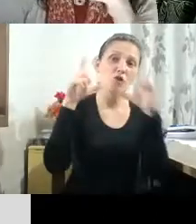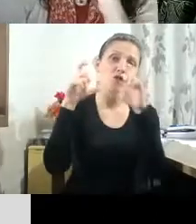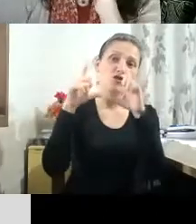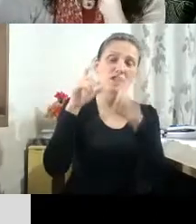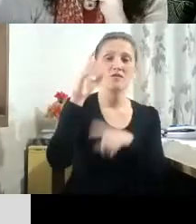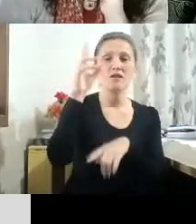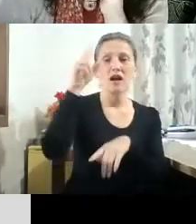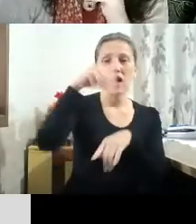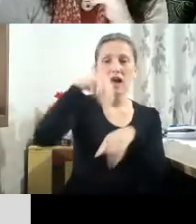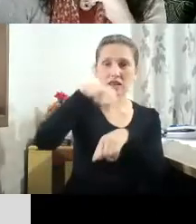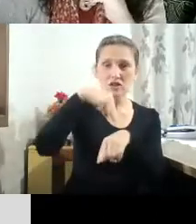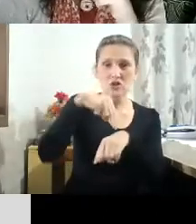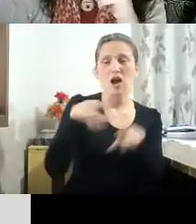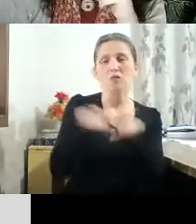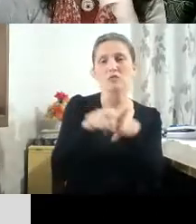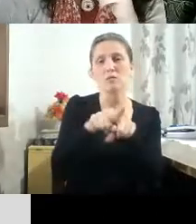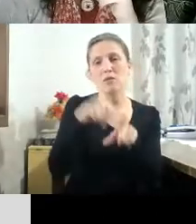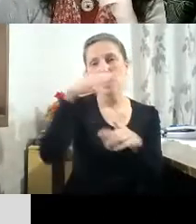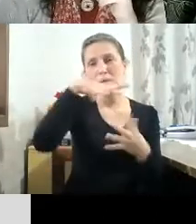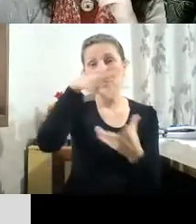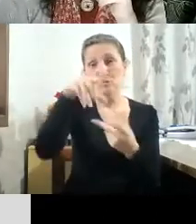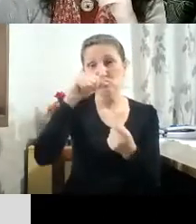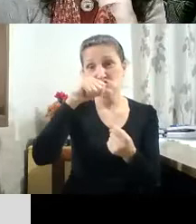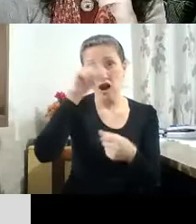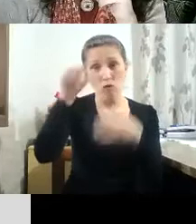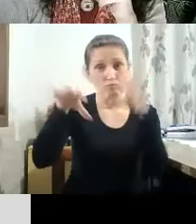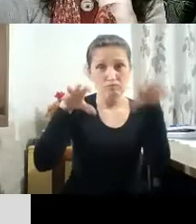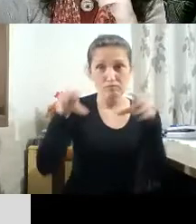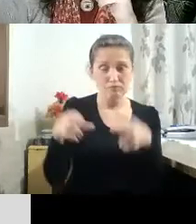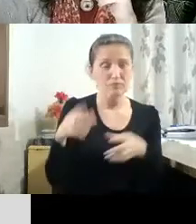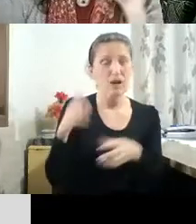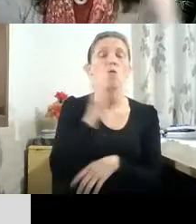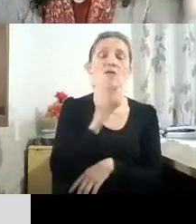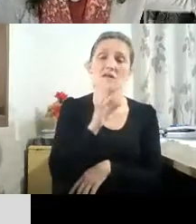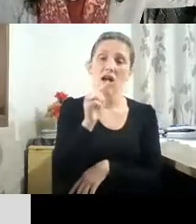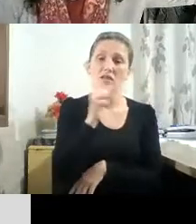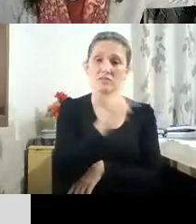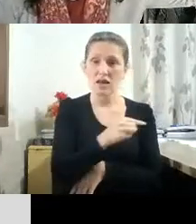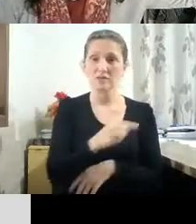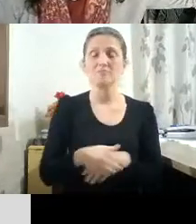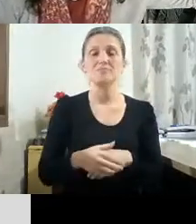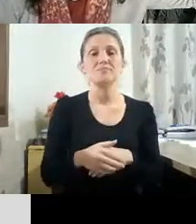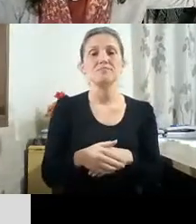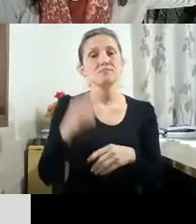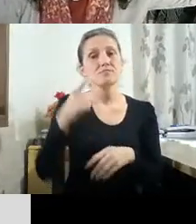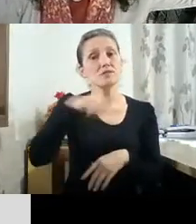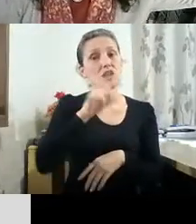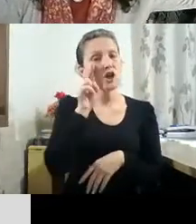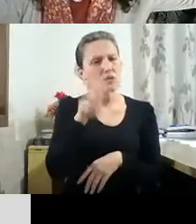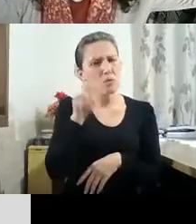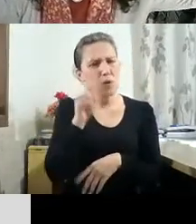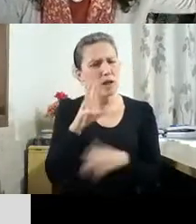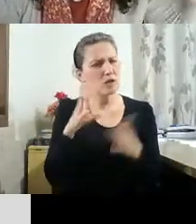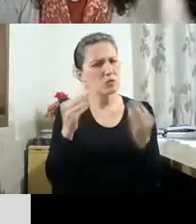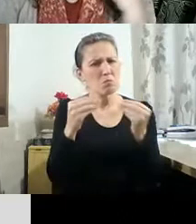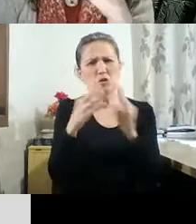e a gente esteve olhando alguns materiais e numa entrevista que o Boris deu